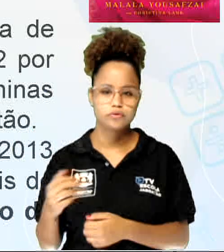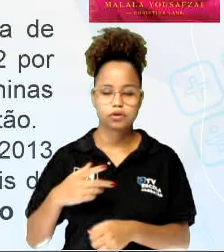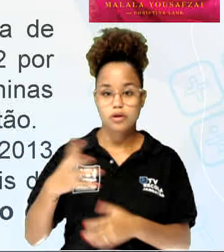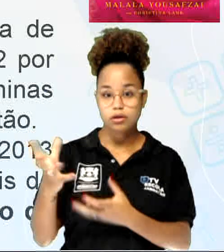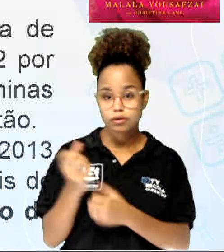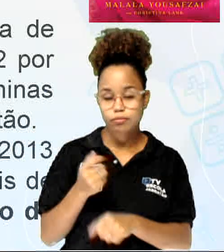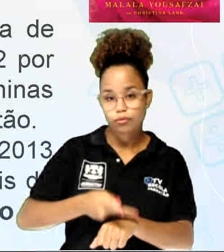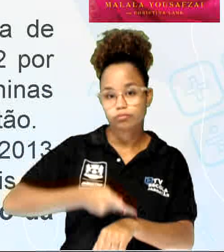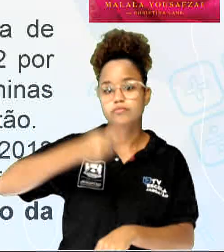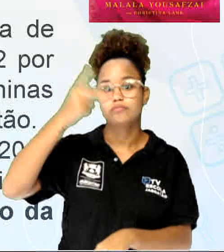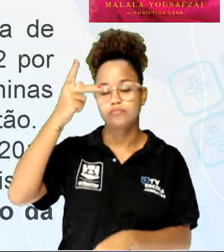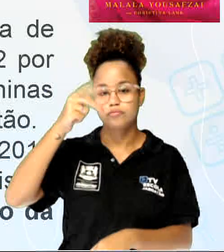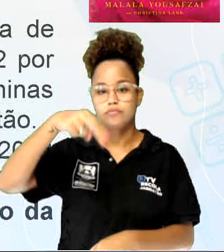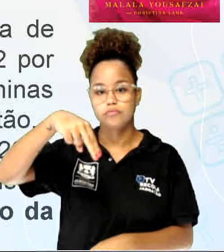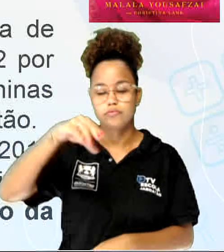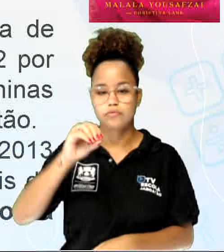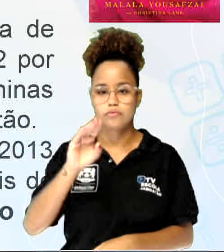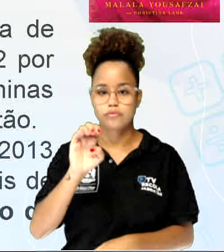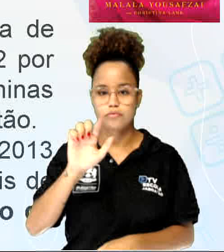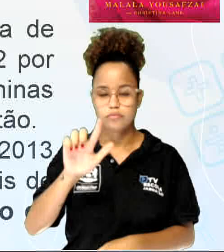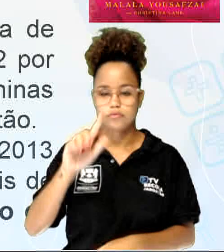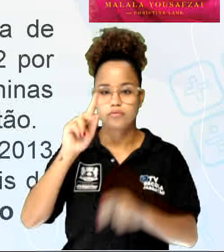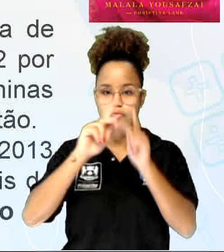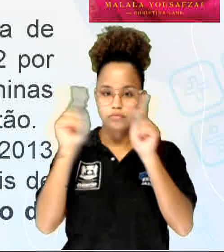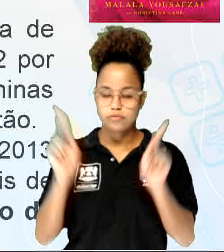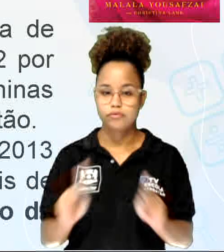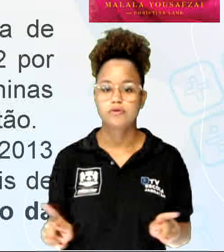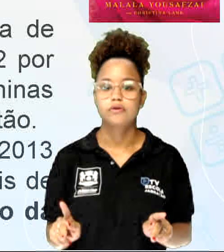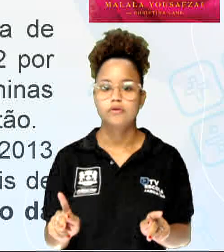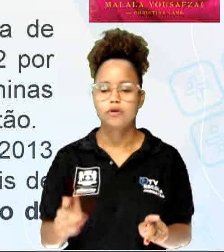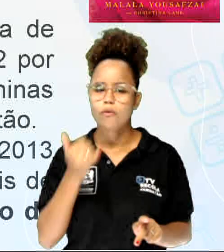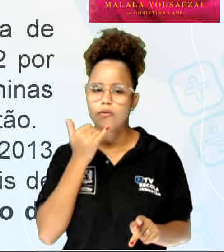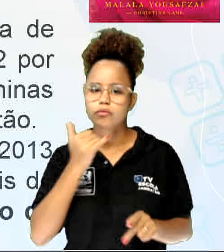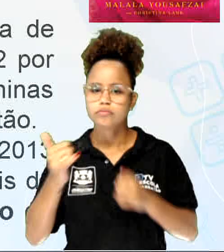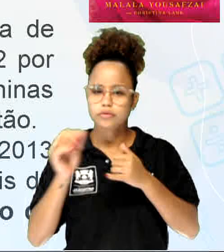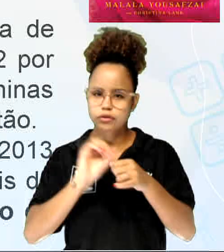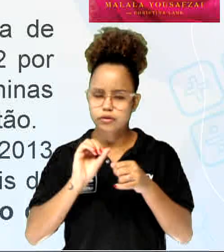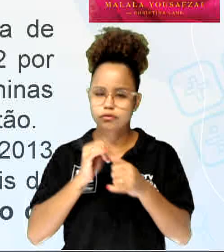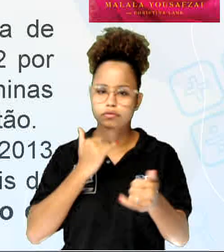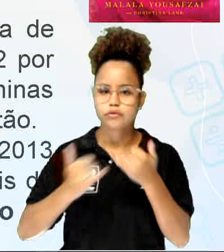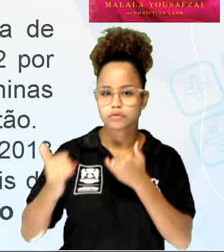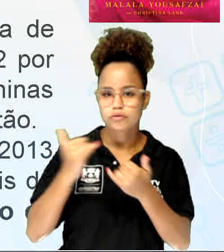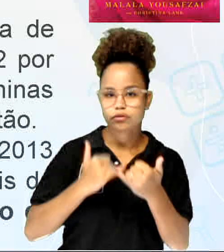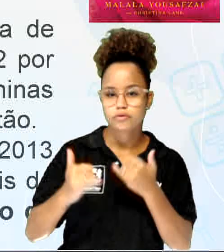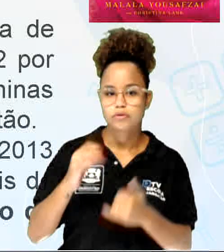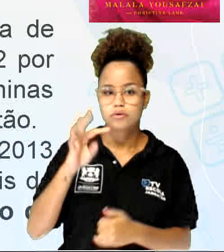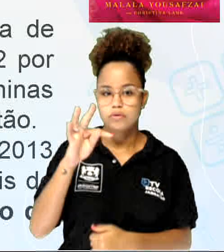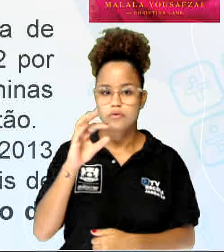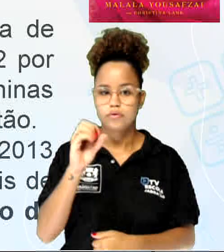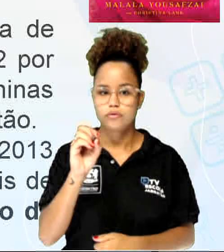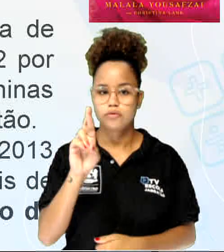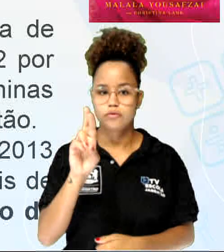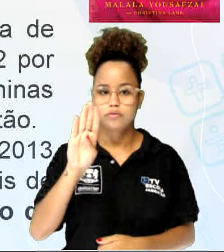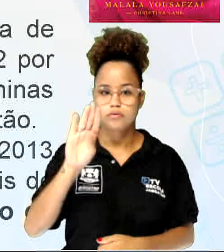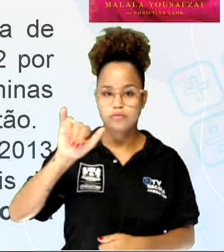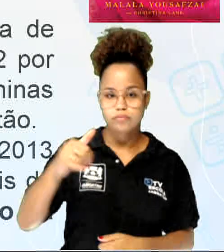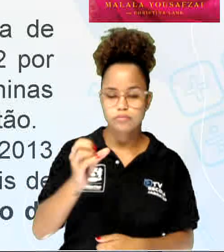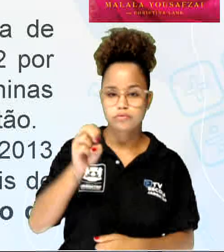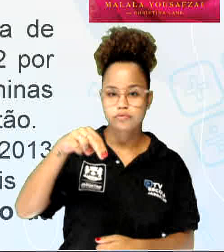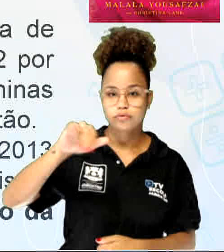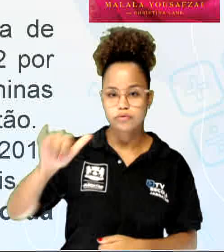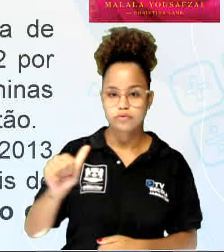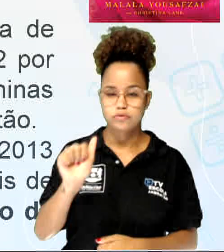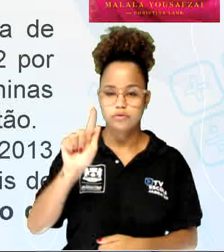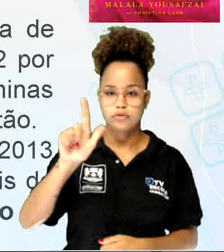O anúncio foi feito pelo diretor-geral do Comitê Nobel, Torbjom Jaglandi, ao lado do